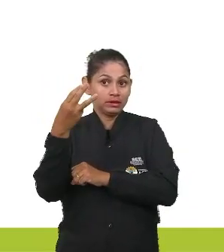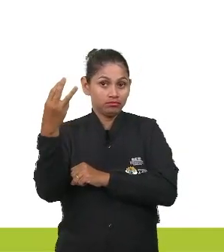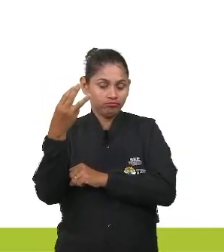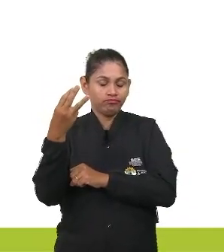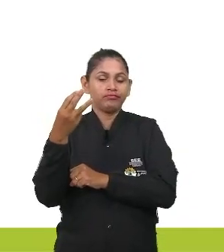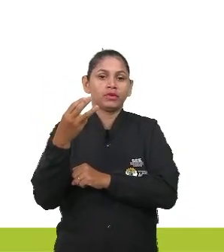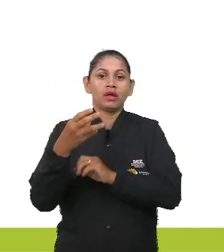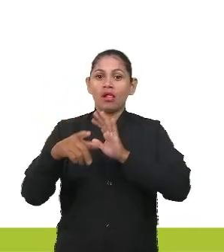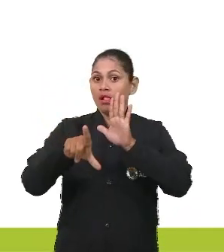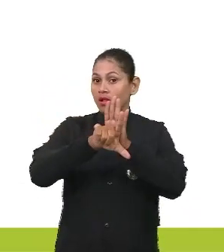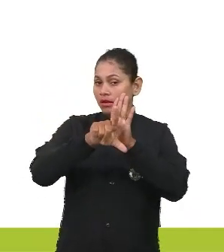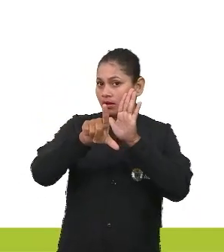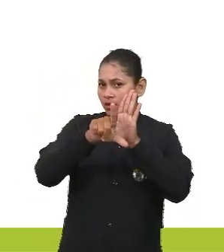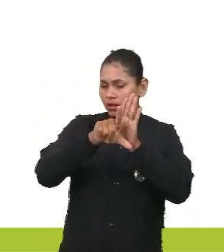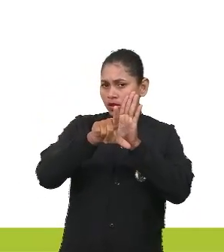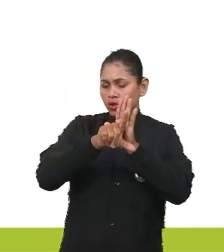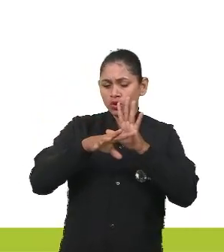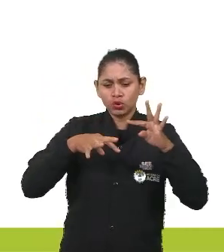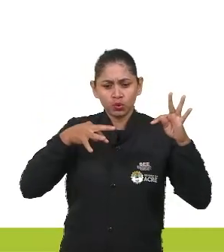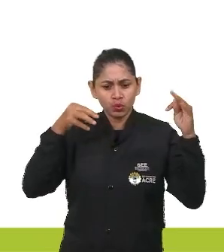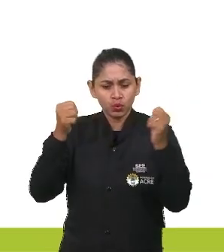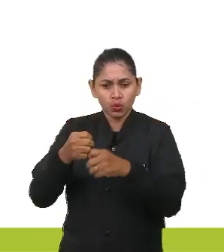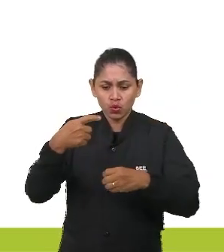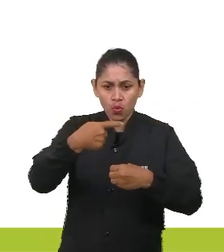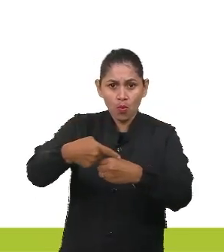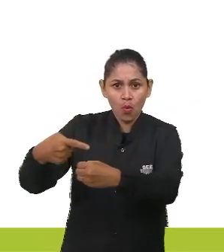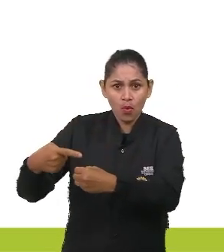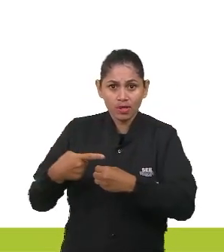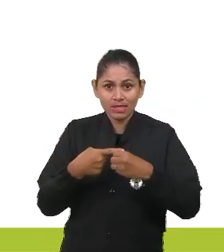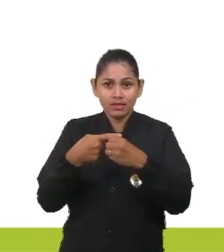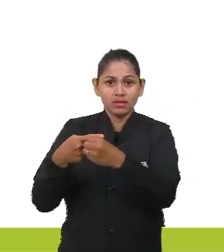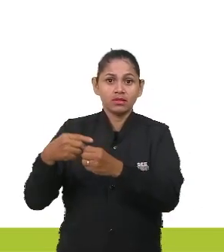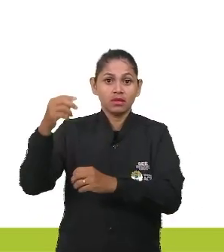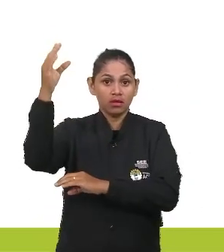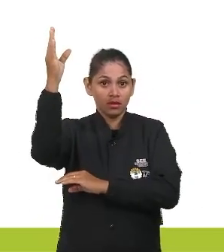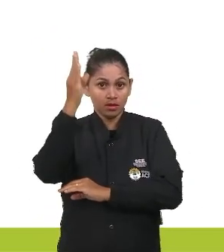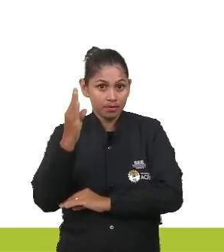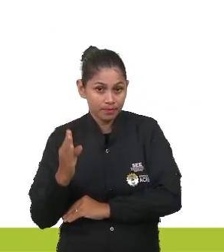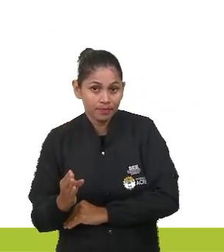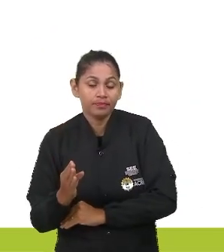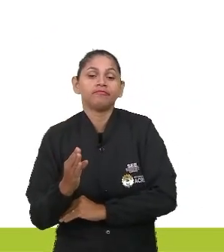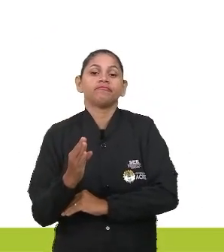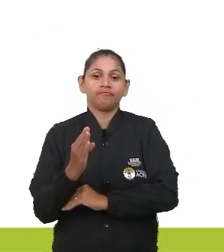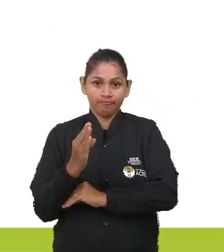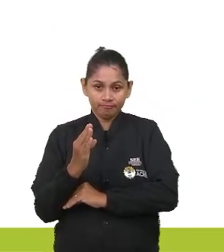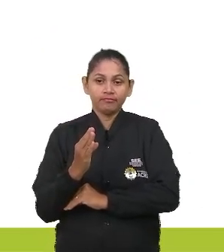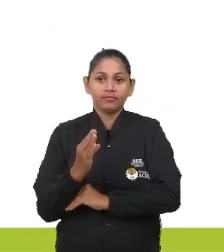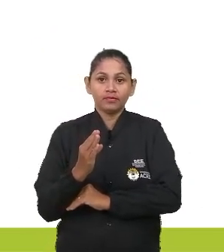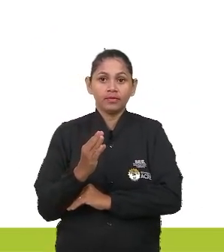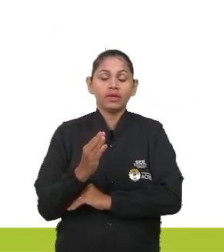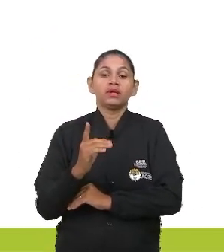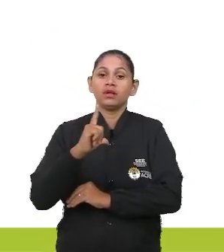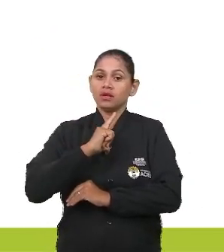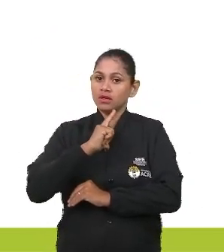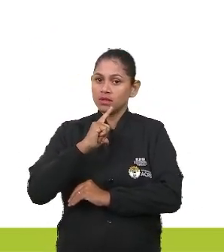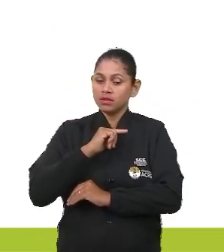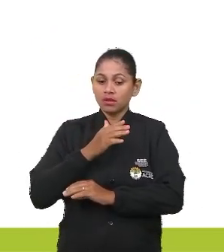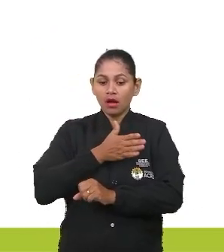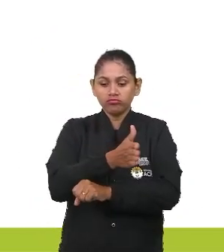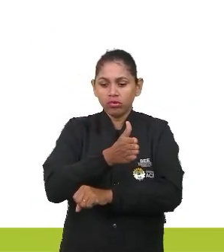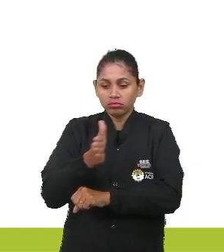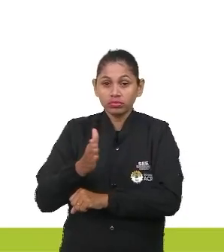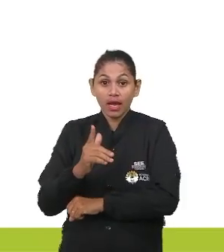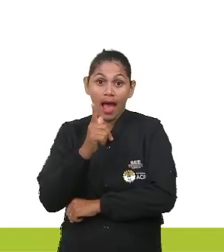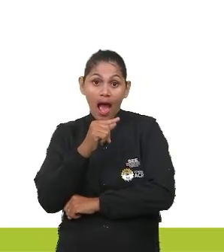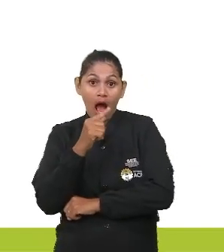país deverão garantir que 99% da população brasileira tenha acesso a água